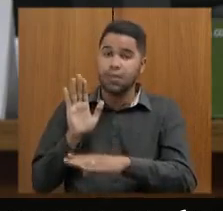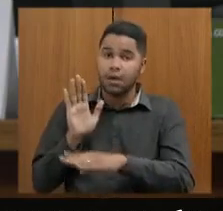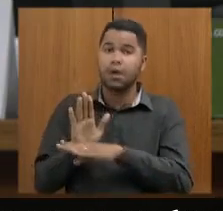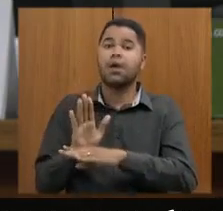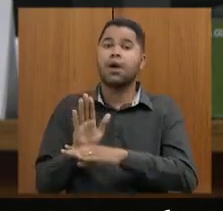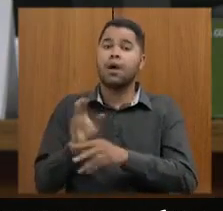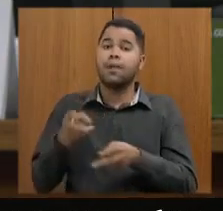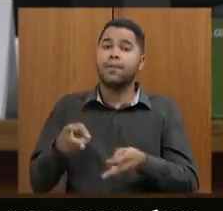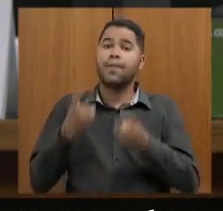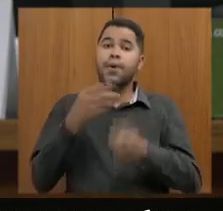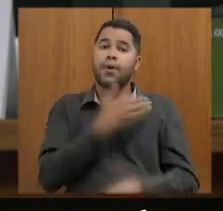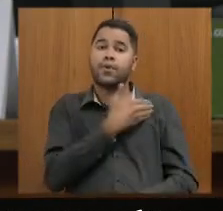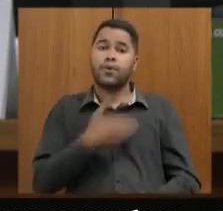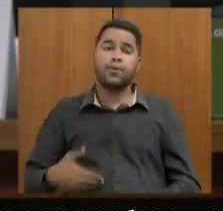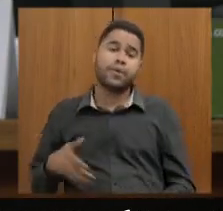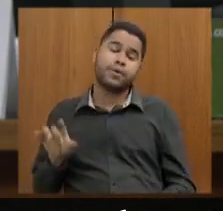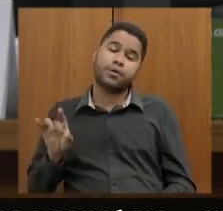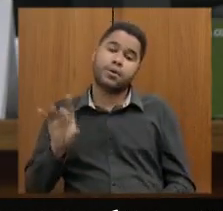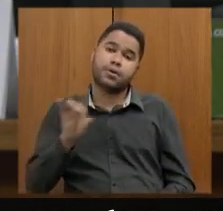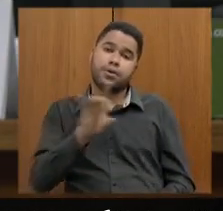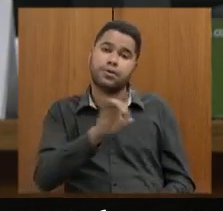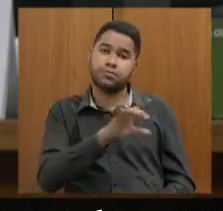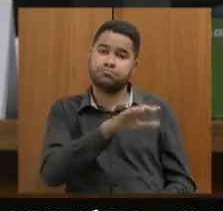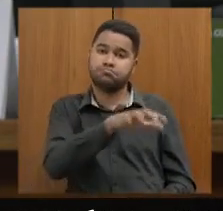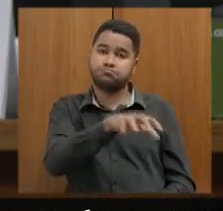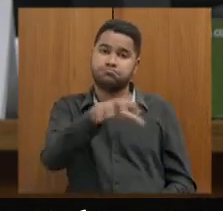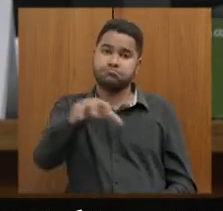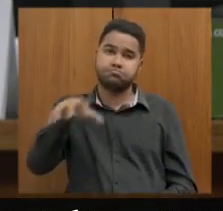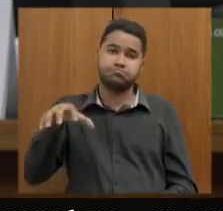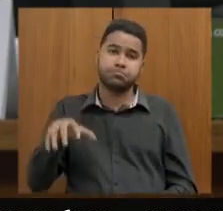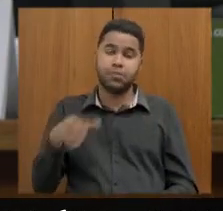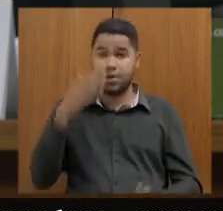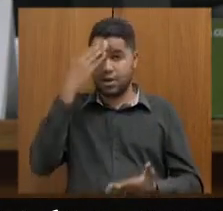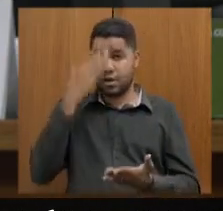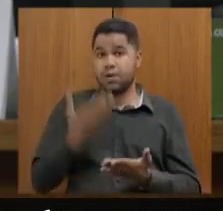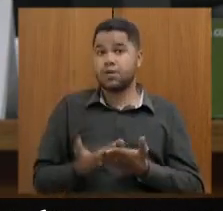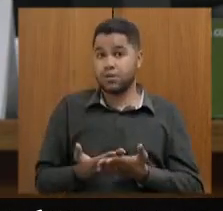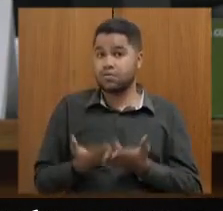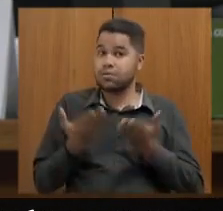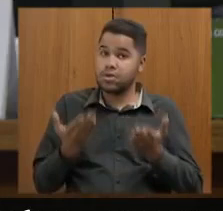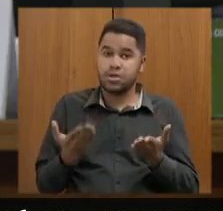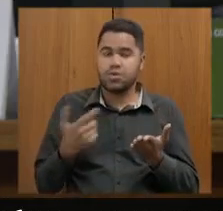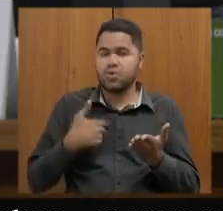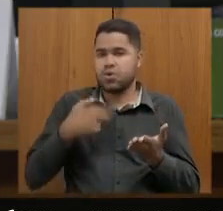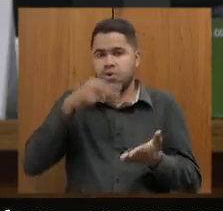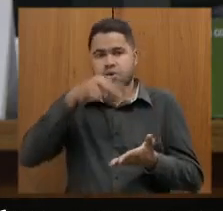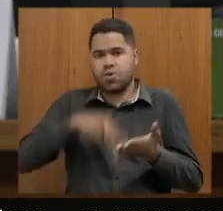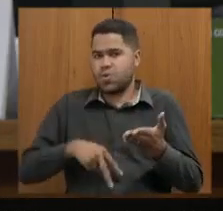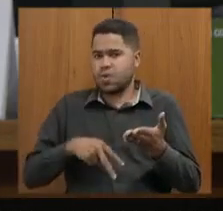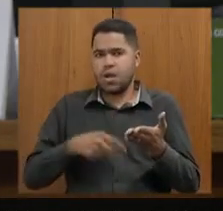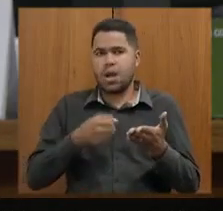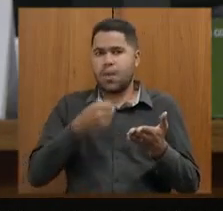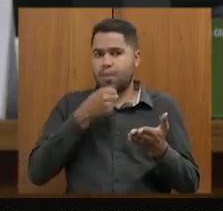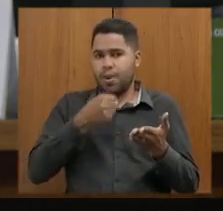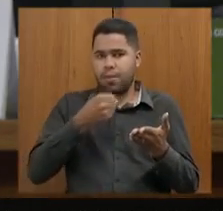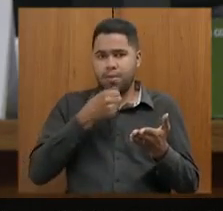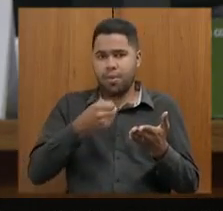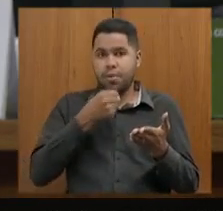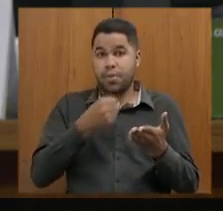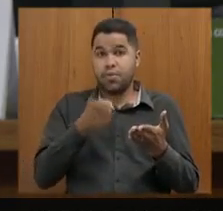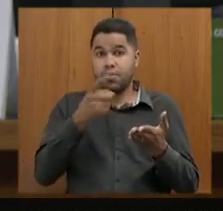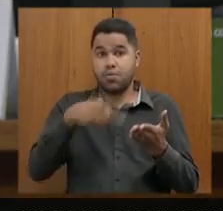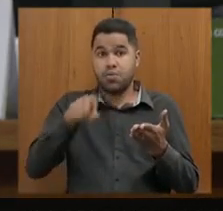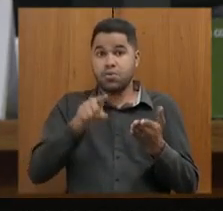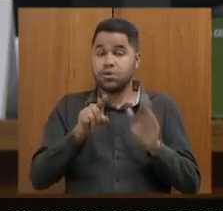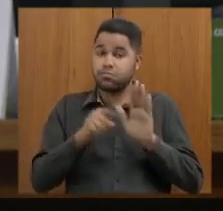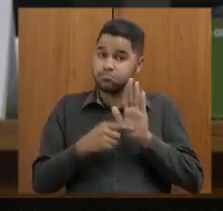interpretação do governo em cada uma dessas esferas. Então, acredito que tenha sido isso. Eu não li a reportagem a qual a senhora se